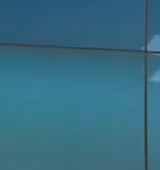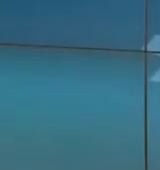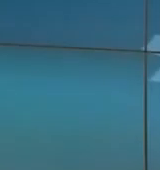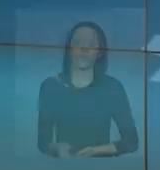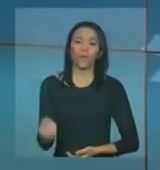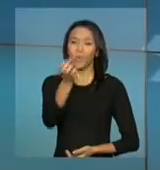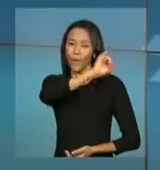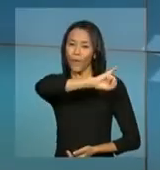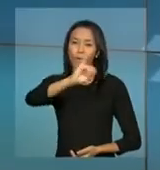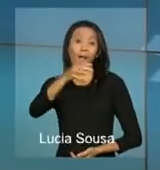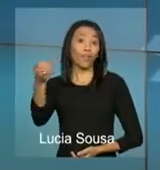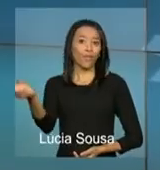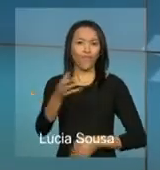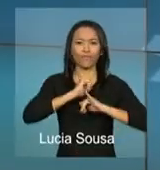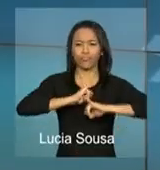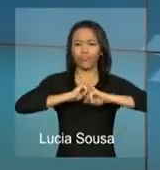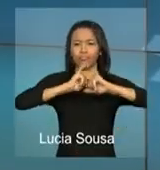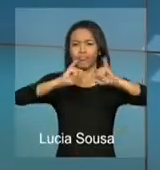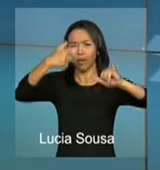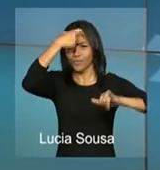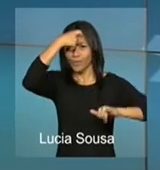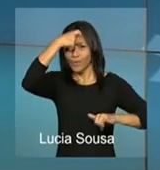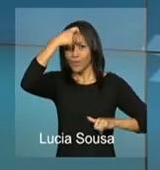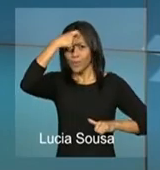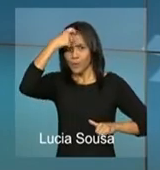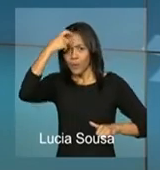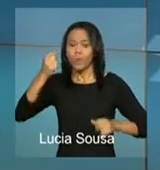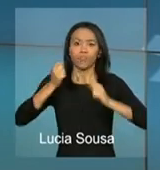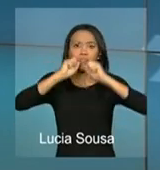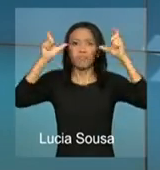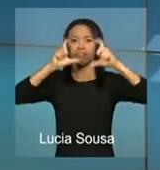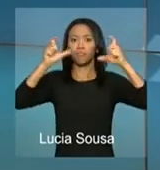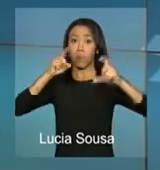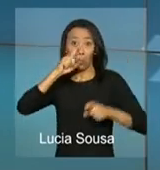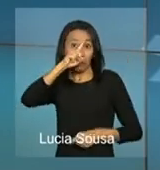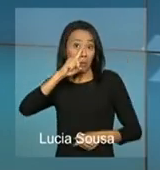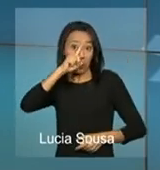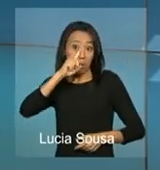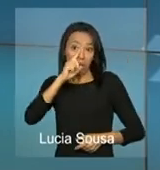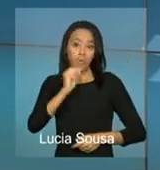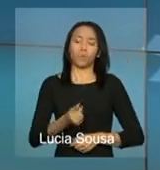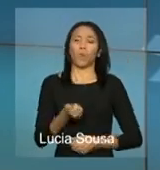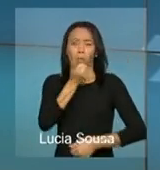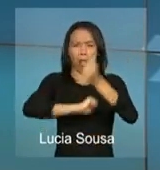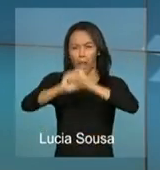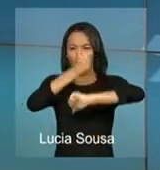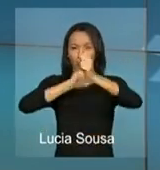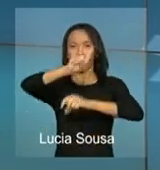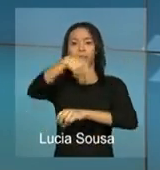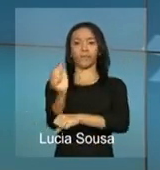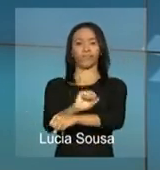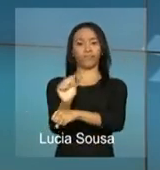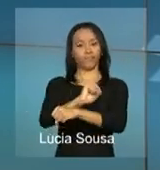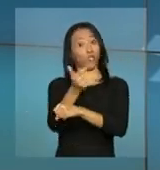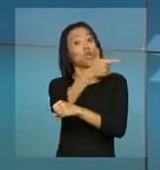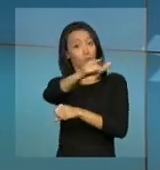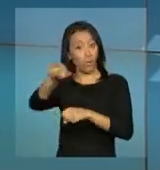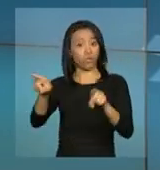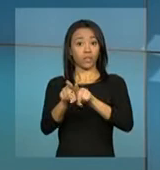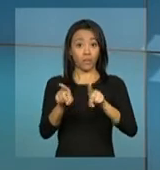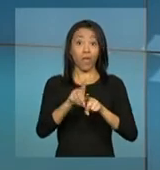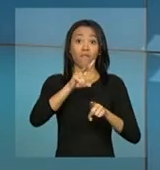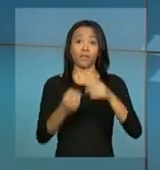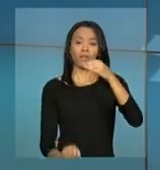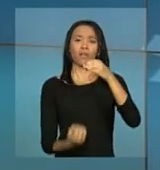Olá, a nova campanha de conscientização quanto aos riscos de dirigir após o uso de álcool e outras drogas será